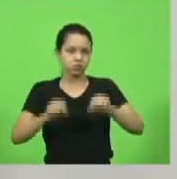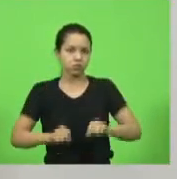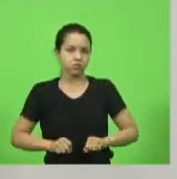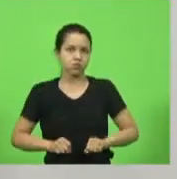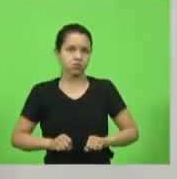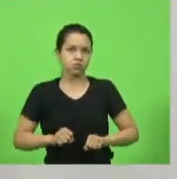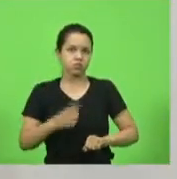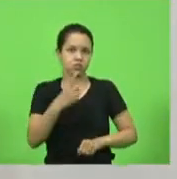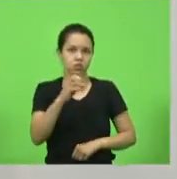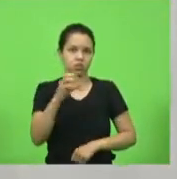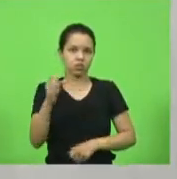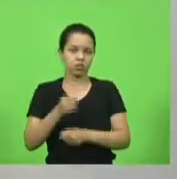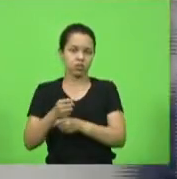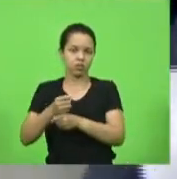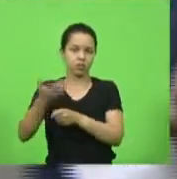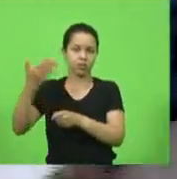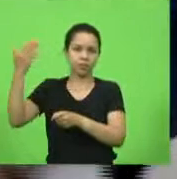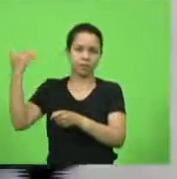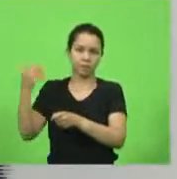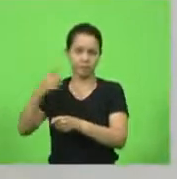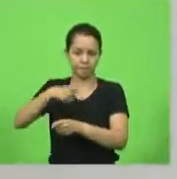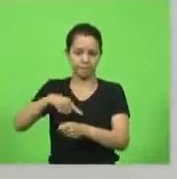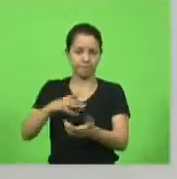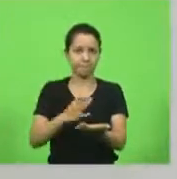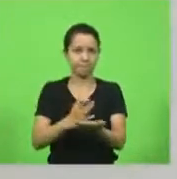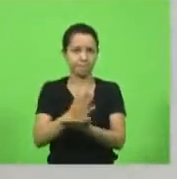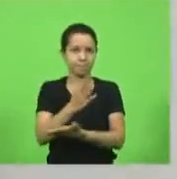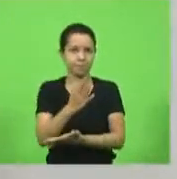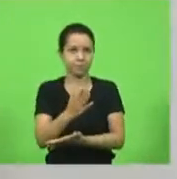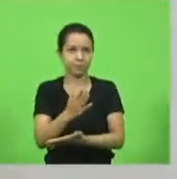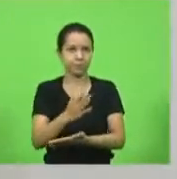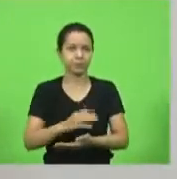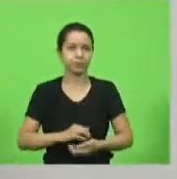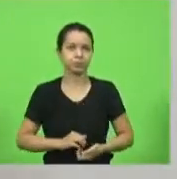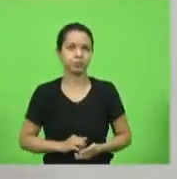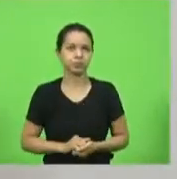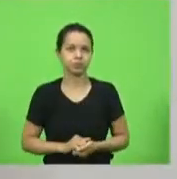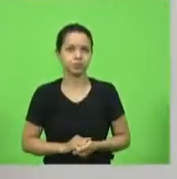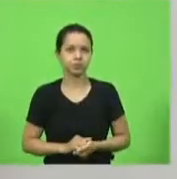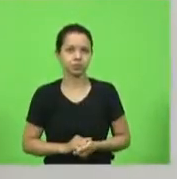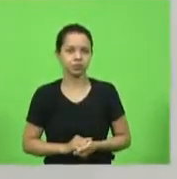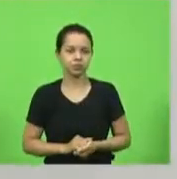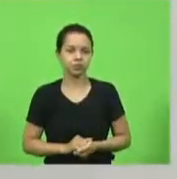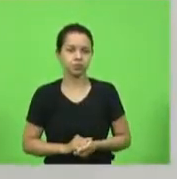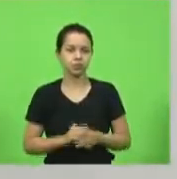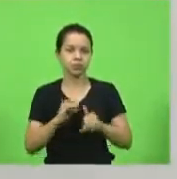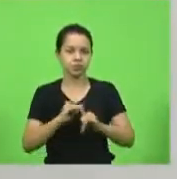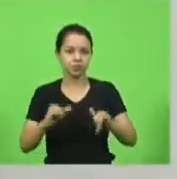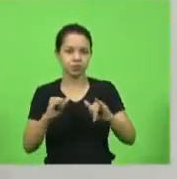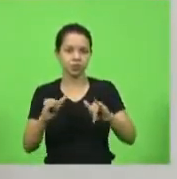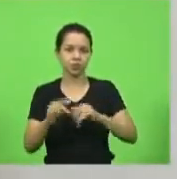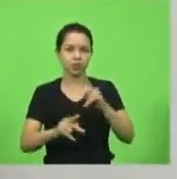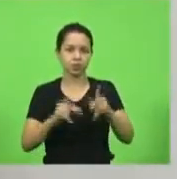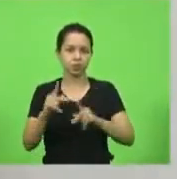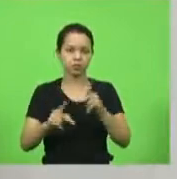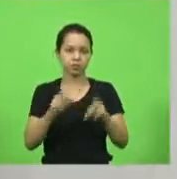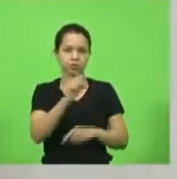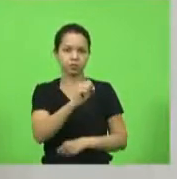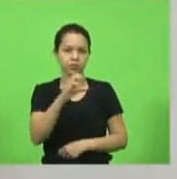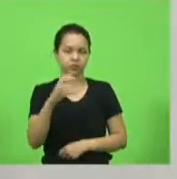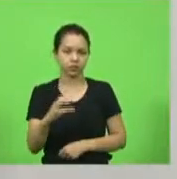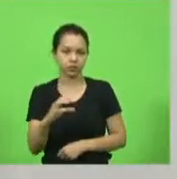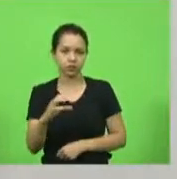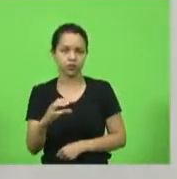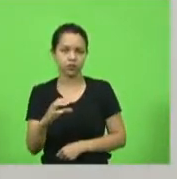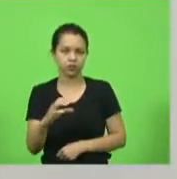atrás nós aprovamos como eco da população de santa catarina como